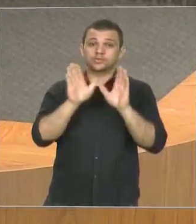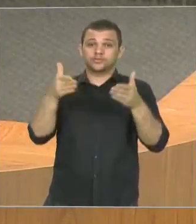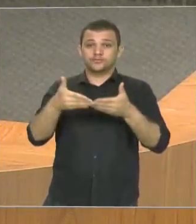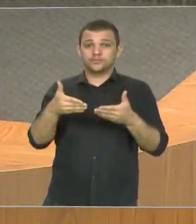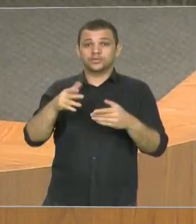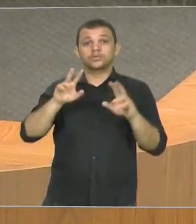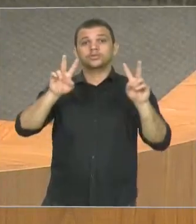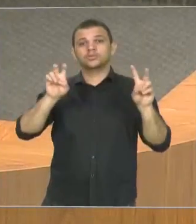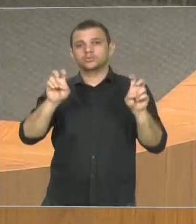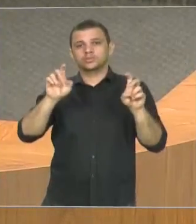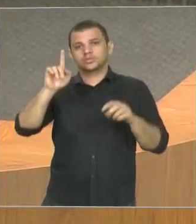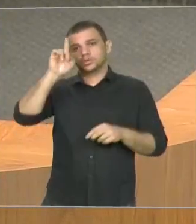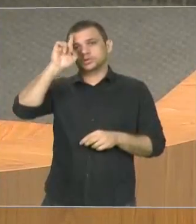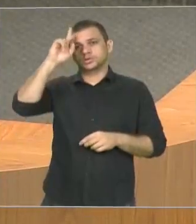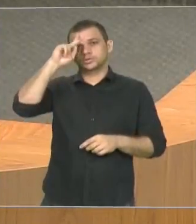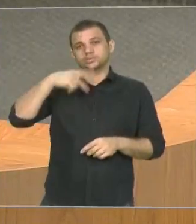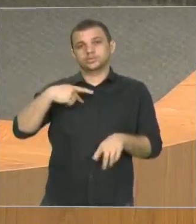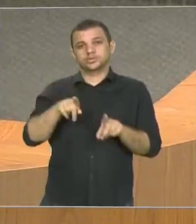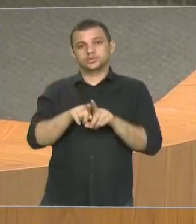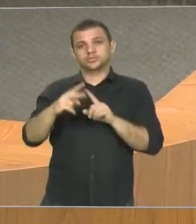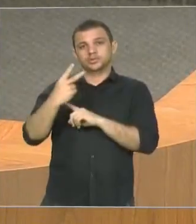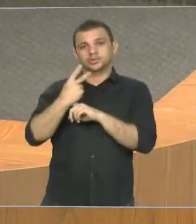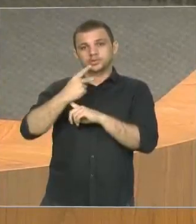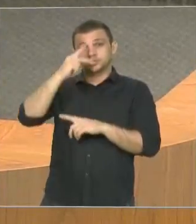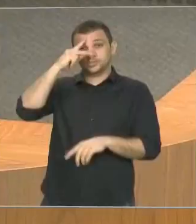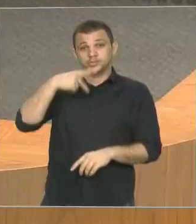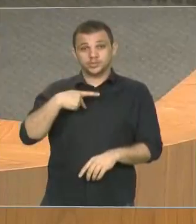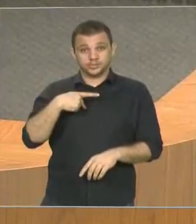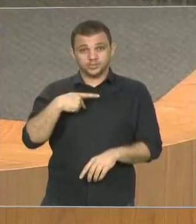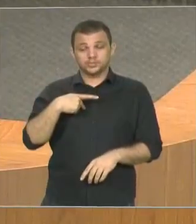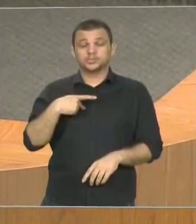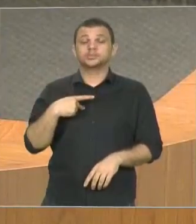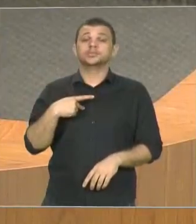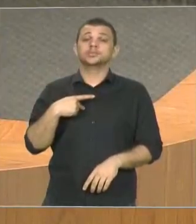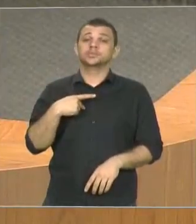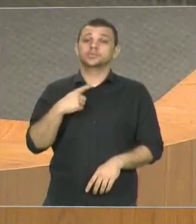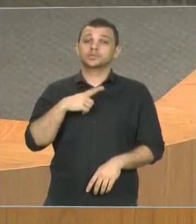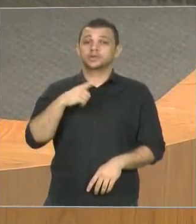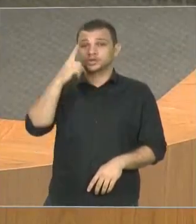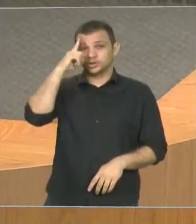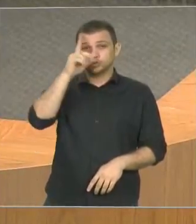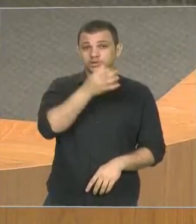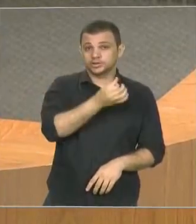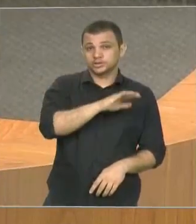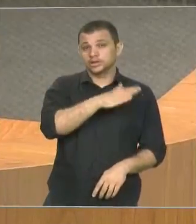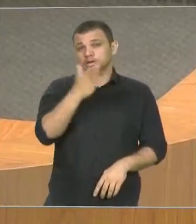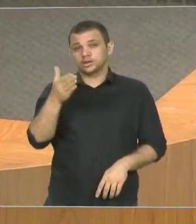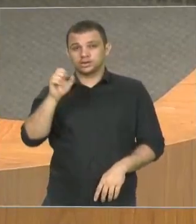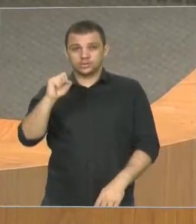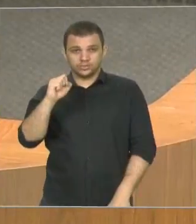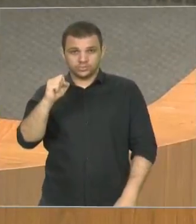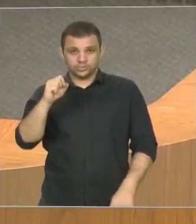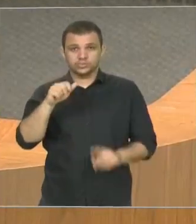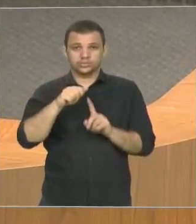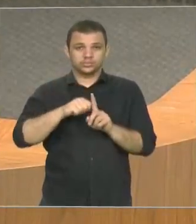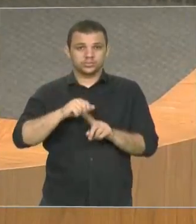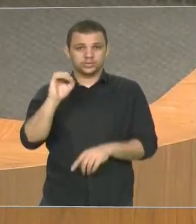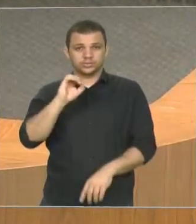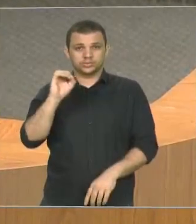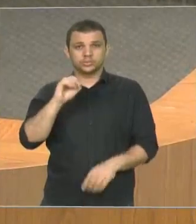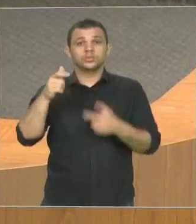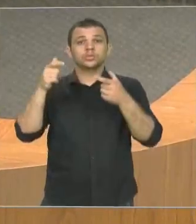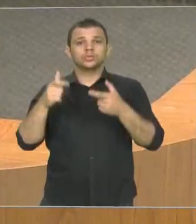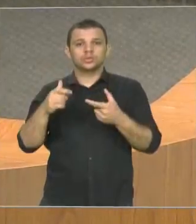autodefessoria, realizado do dia 6 a 8 de outubro, em